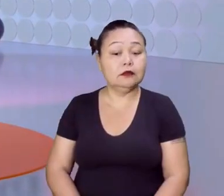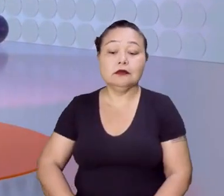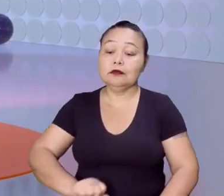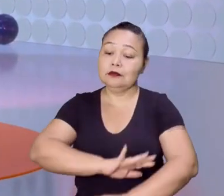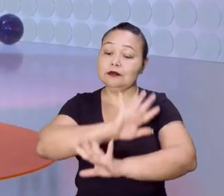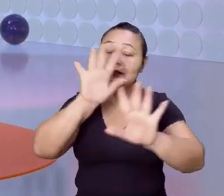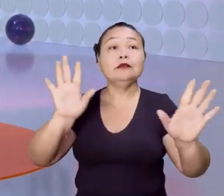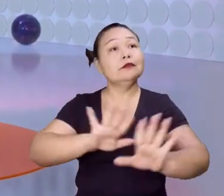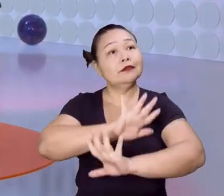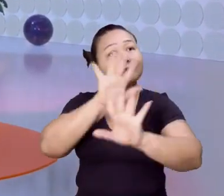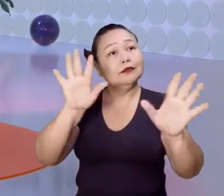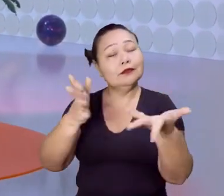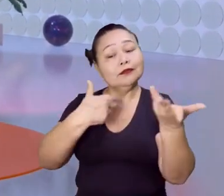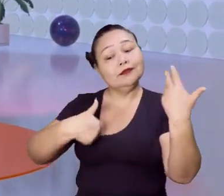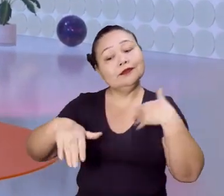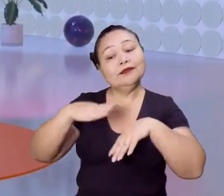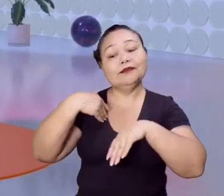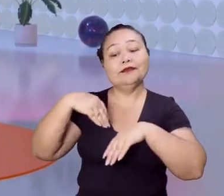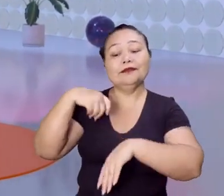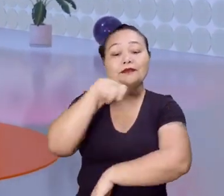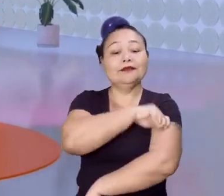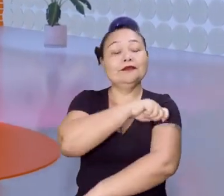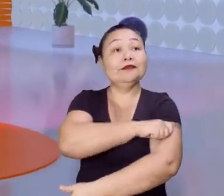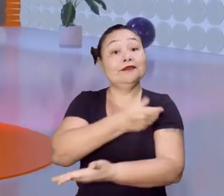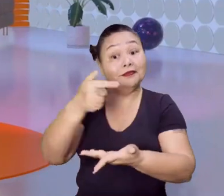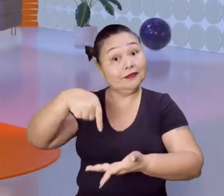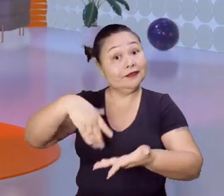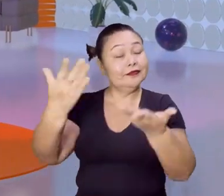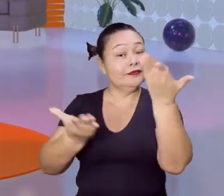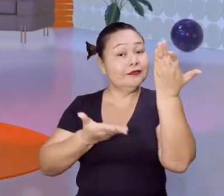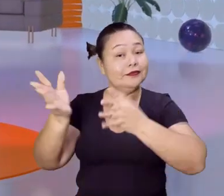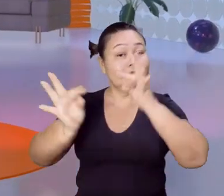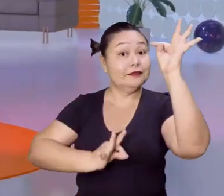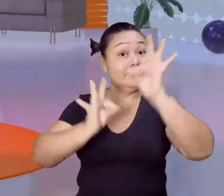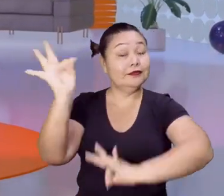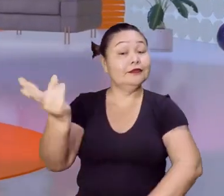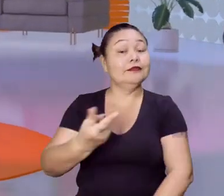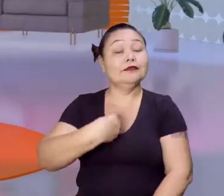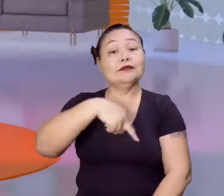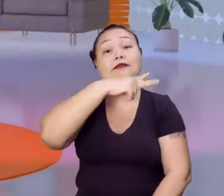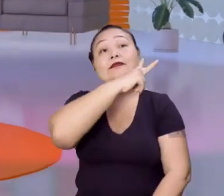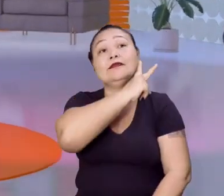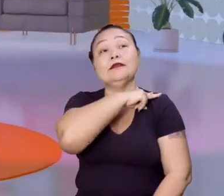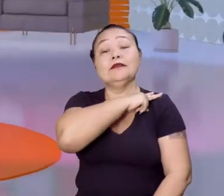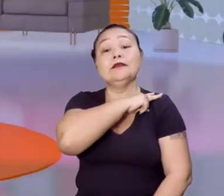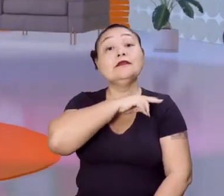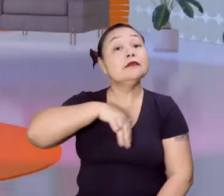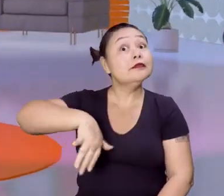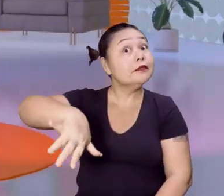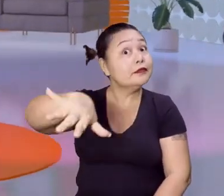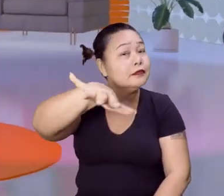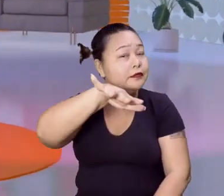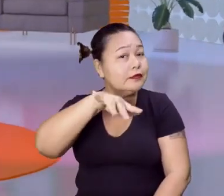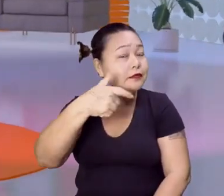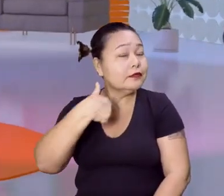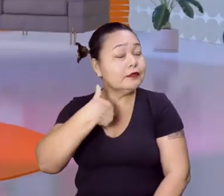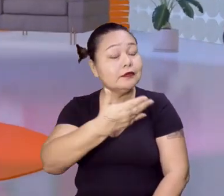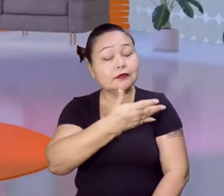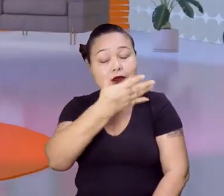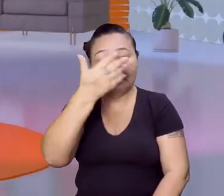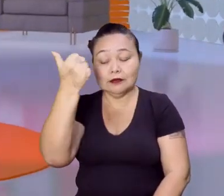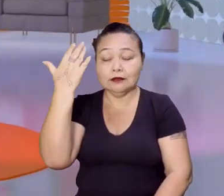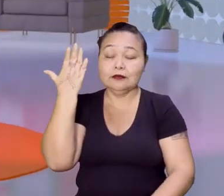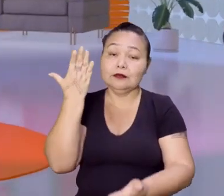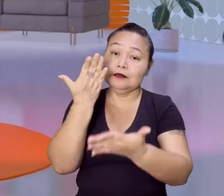Olá, olá, queridos Olá, olá, queridos alunos da mediação tecnológica do segundo ano, pessoal, agora vamos para a aula